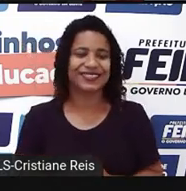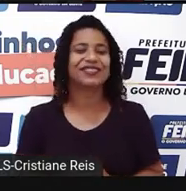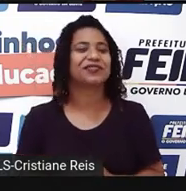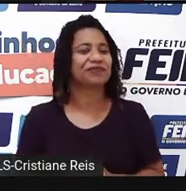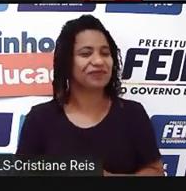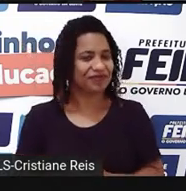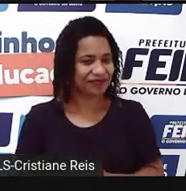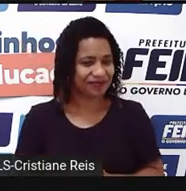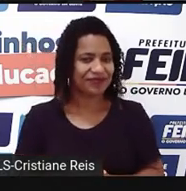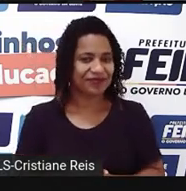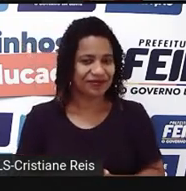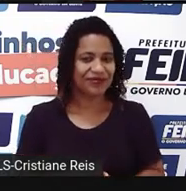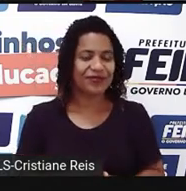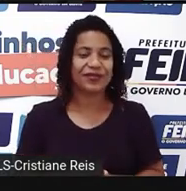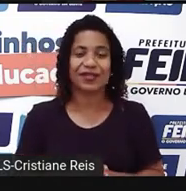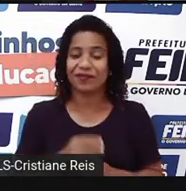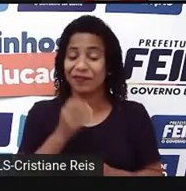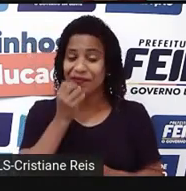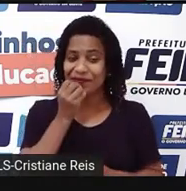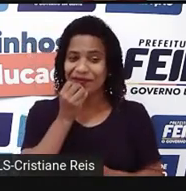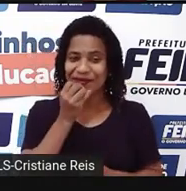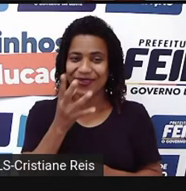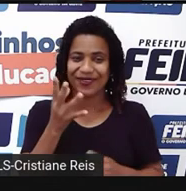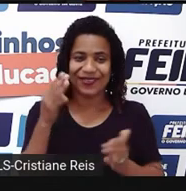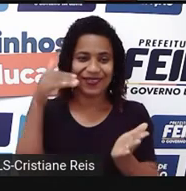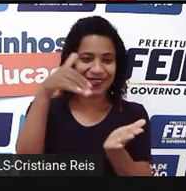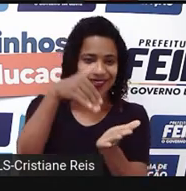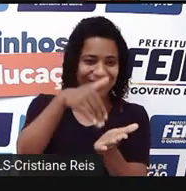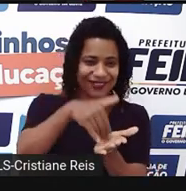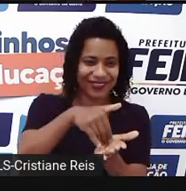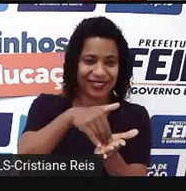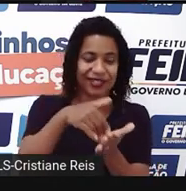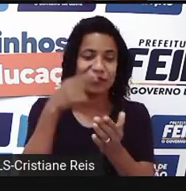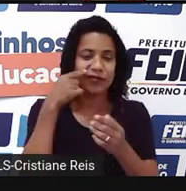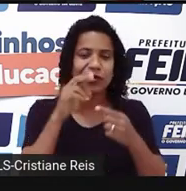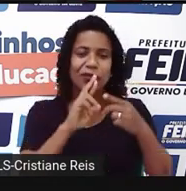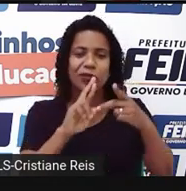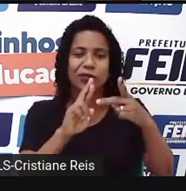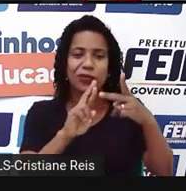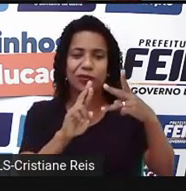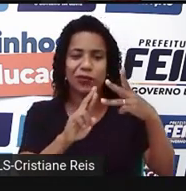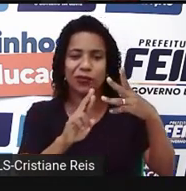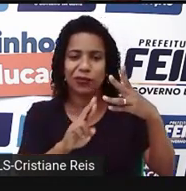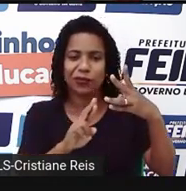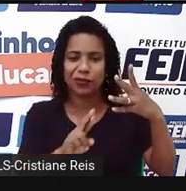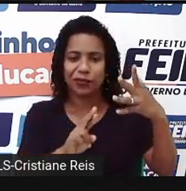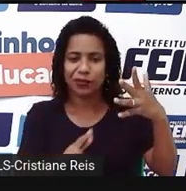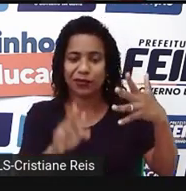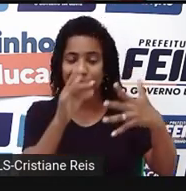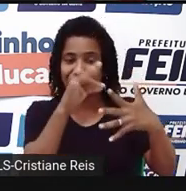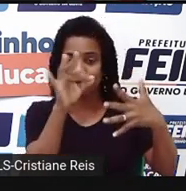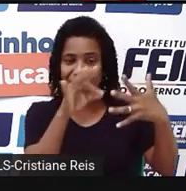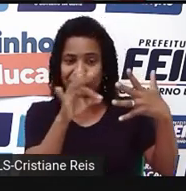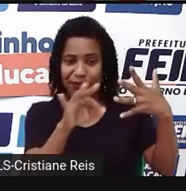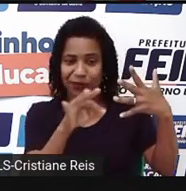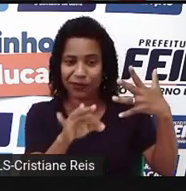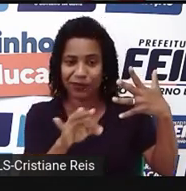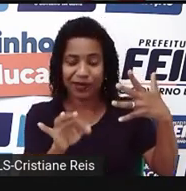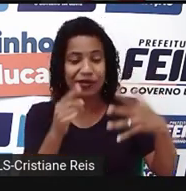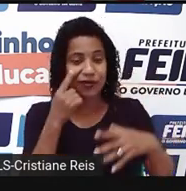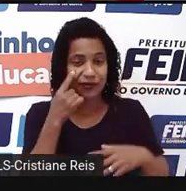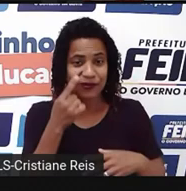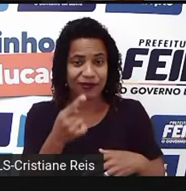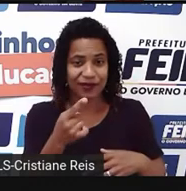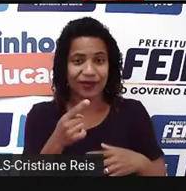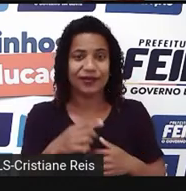Então, finalizando o jogo, vamos mostrar as respostas e vamos explorar aqui um pouquinho ainda, né? I will